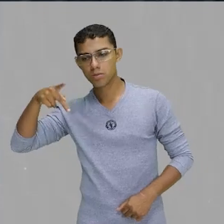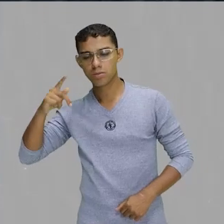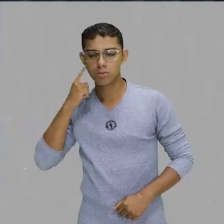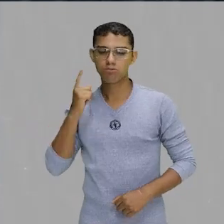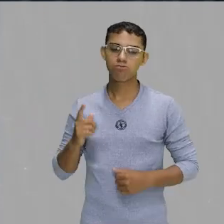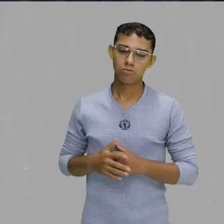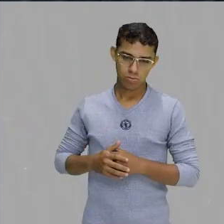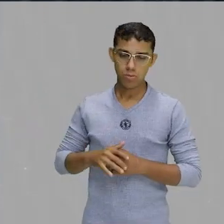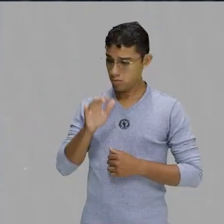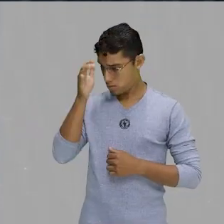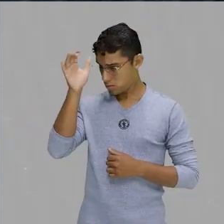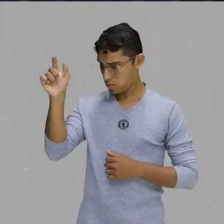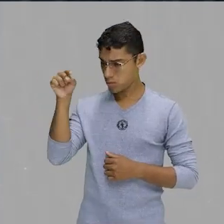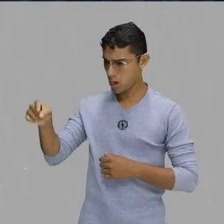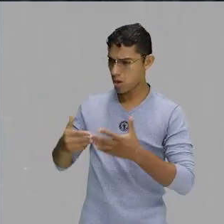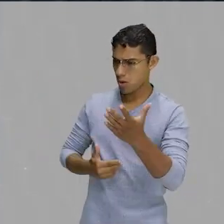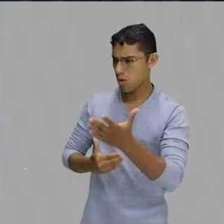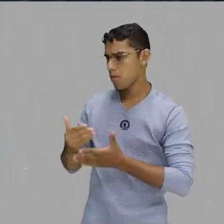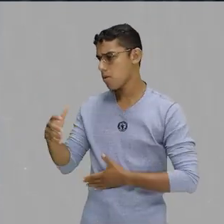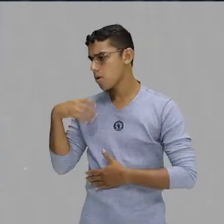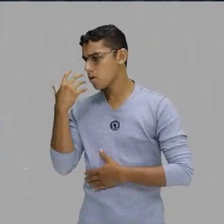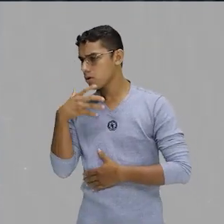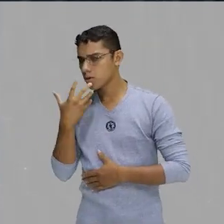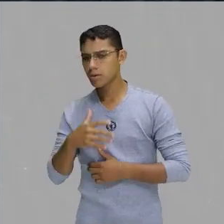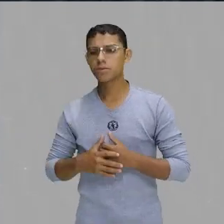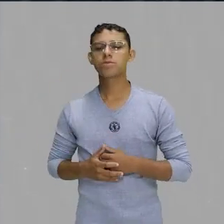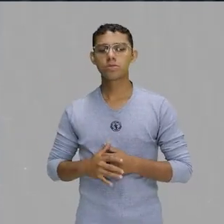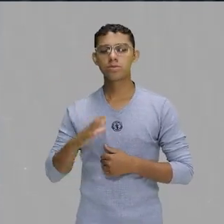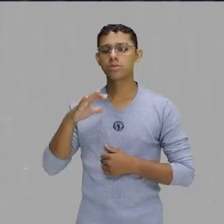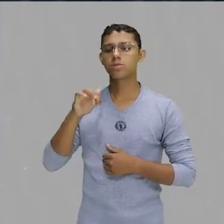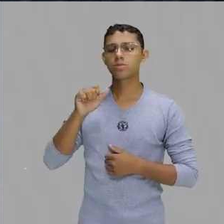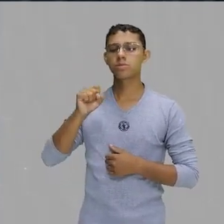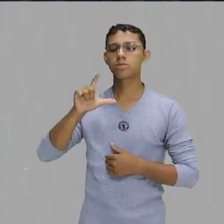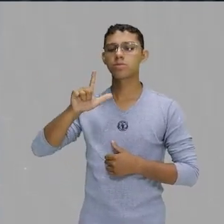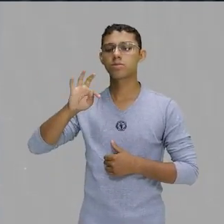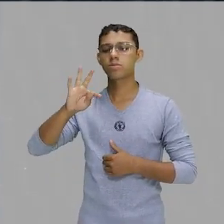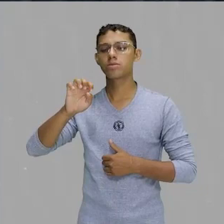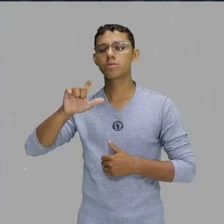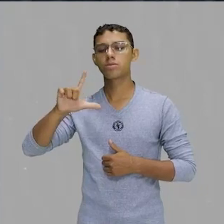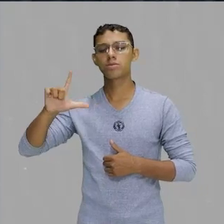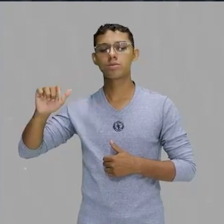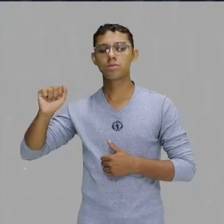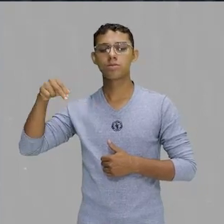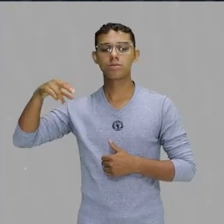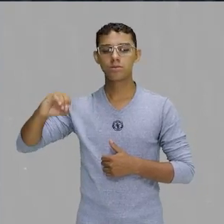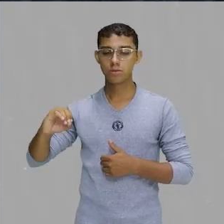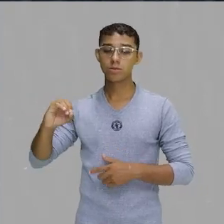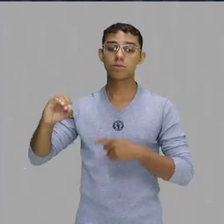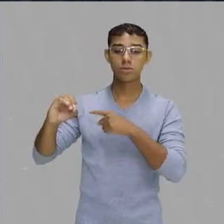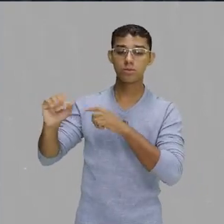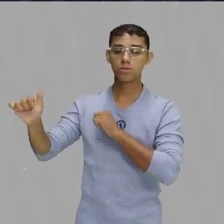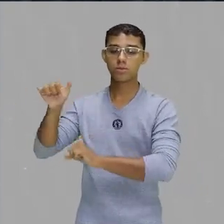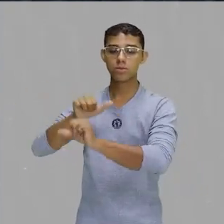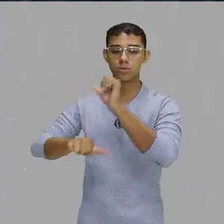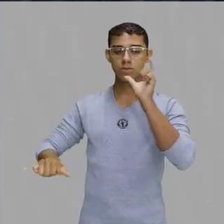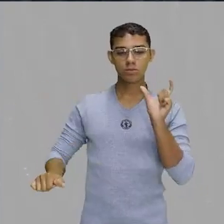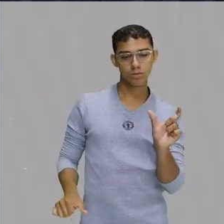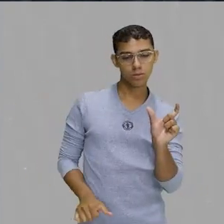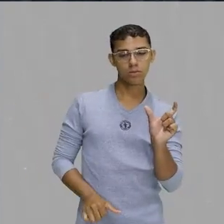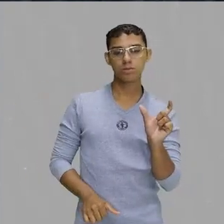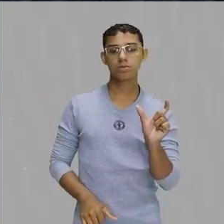ali, ele começou a cantar em castelhano, convertendo-se no